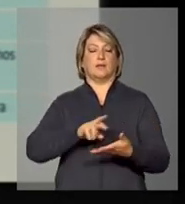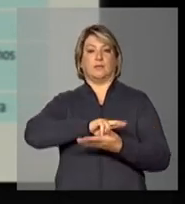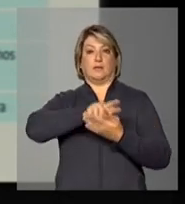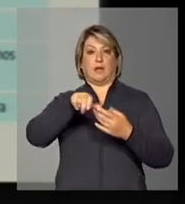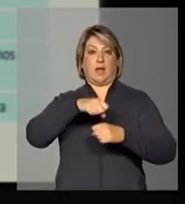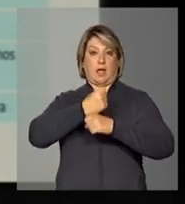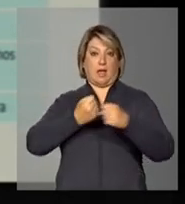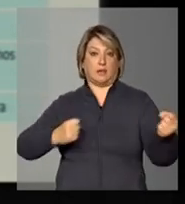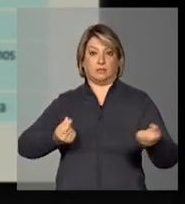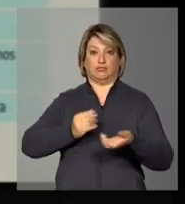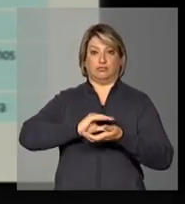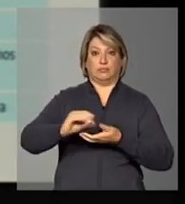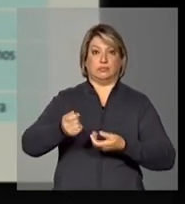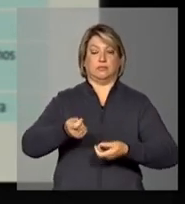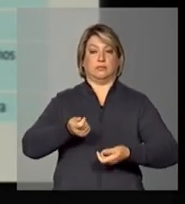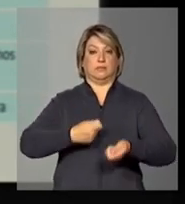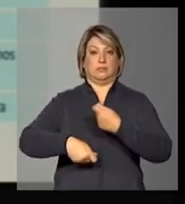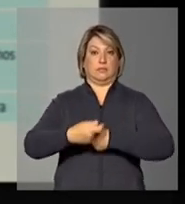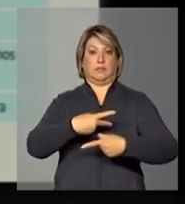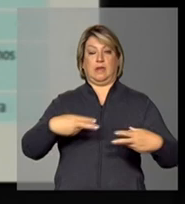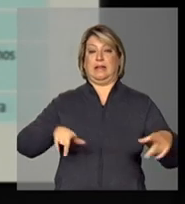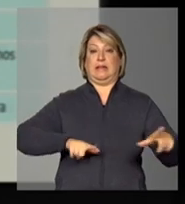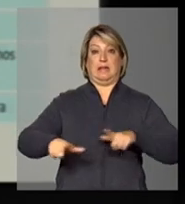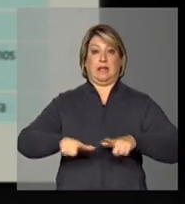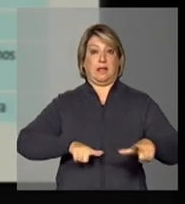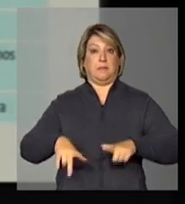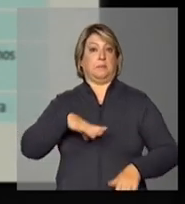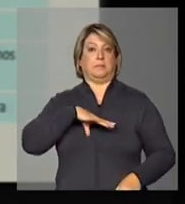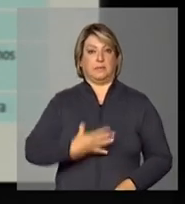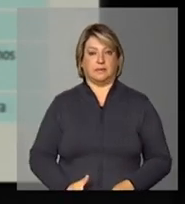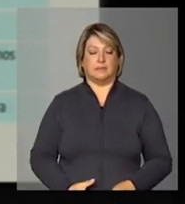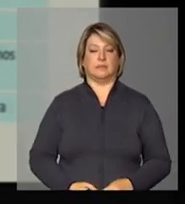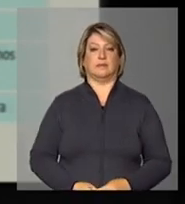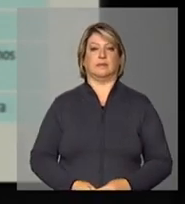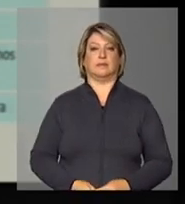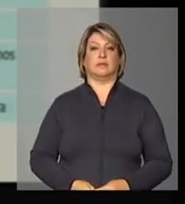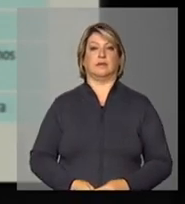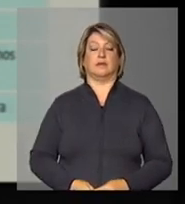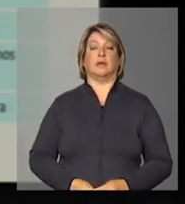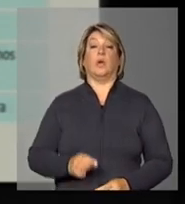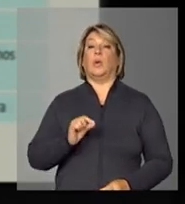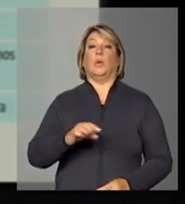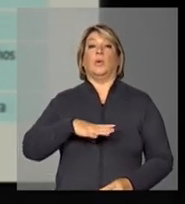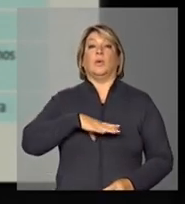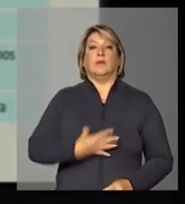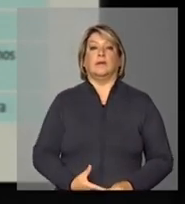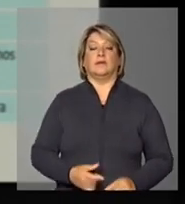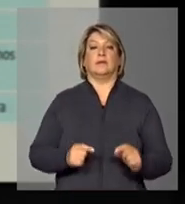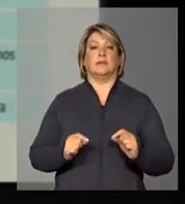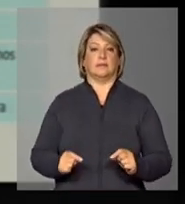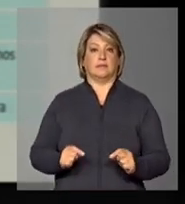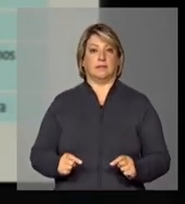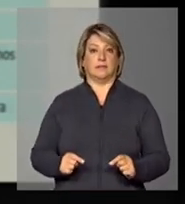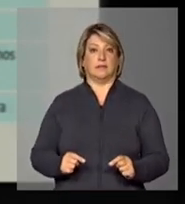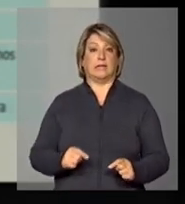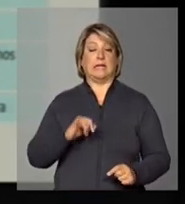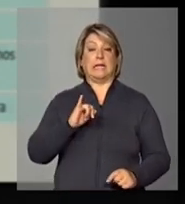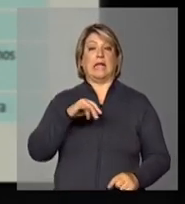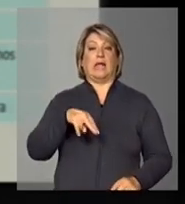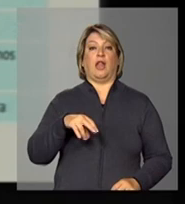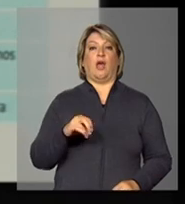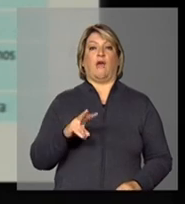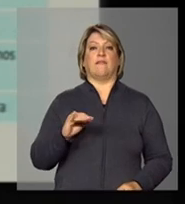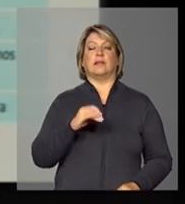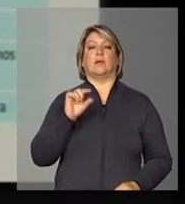investimentos várias tarefas e desafios o desafio de inovação